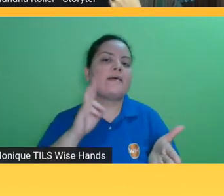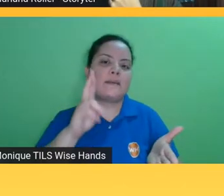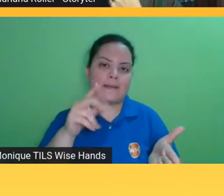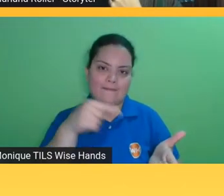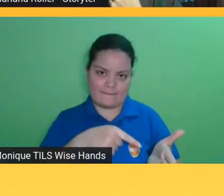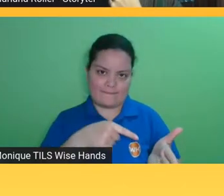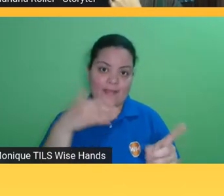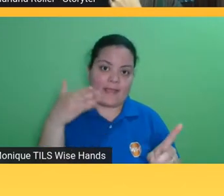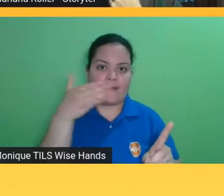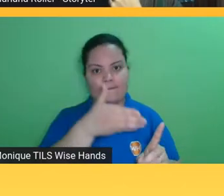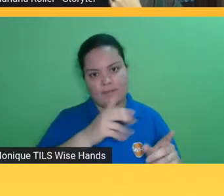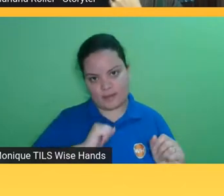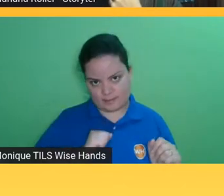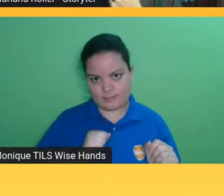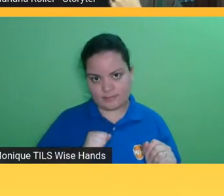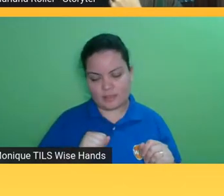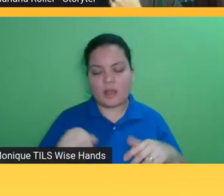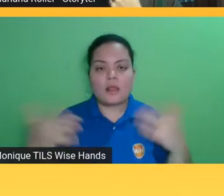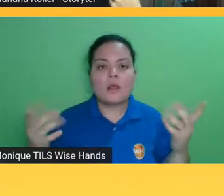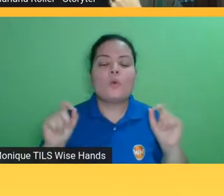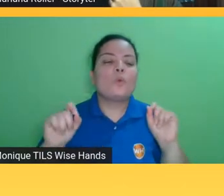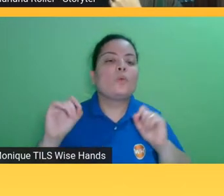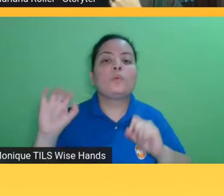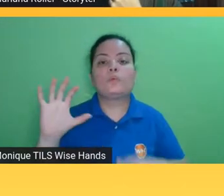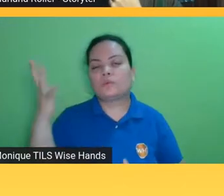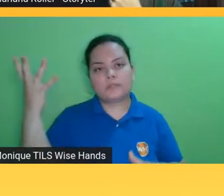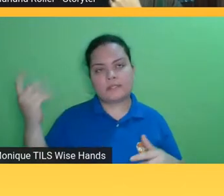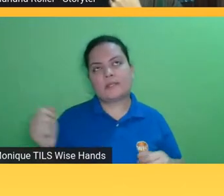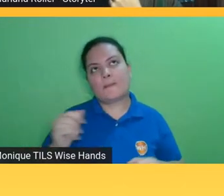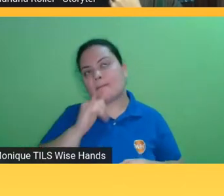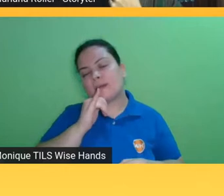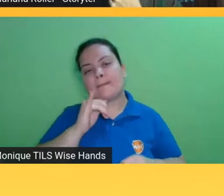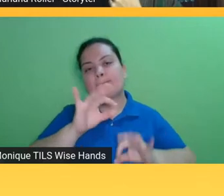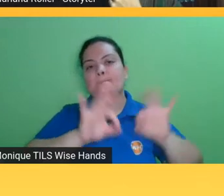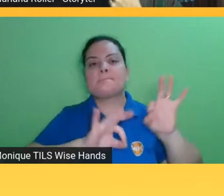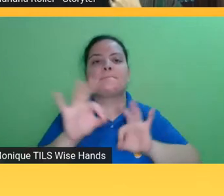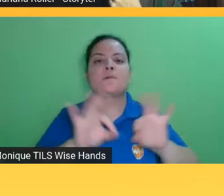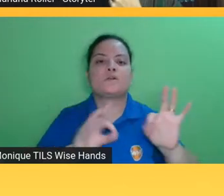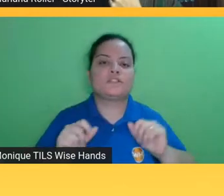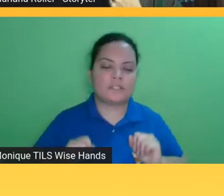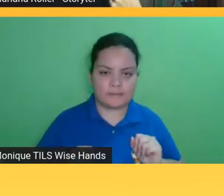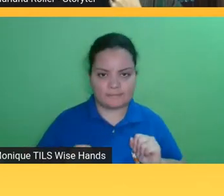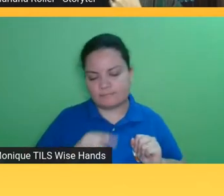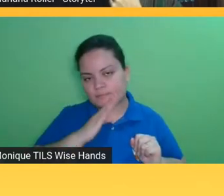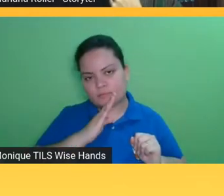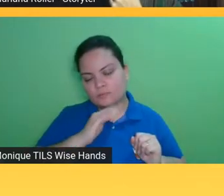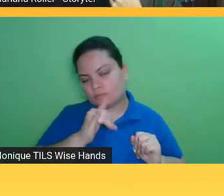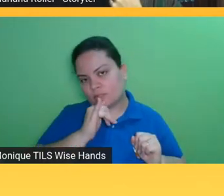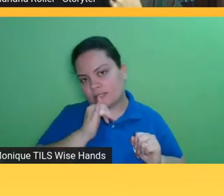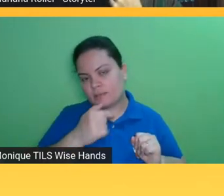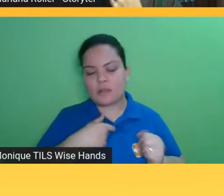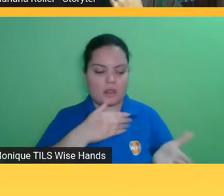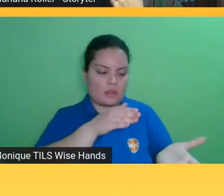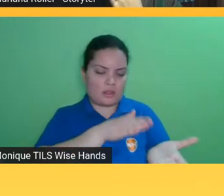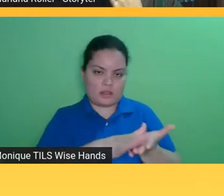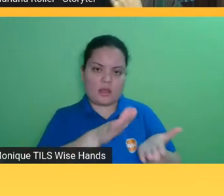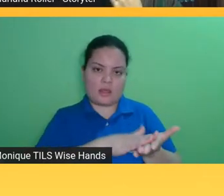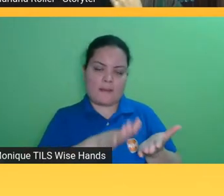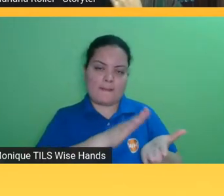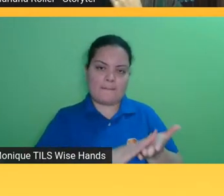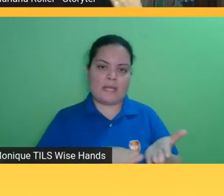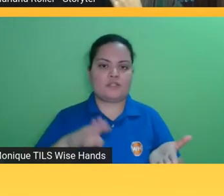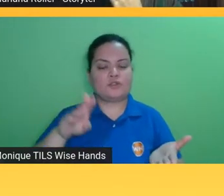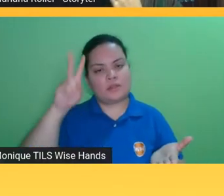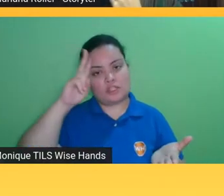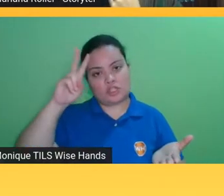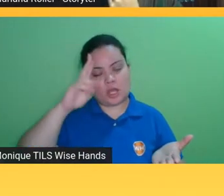são projetos pontuais assim por exemplo ah estou lançando uma biografia no livro impresso ela tem um caderno de fotos de